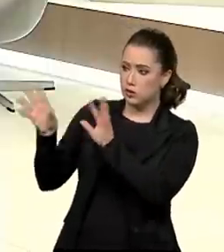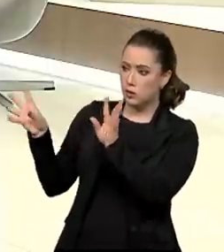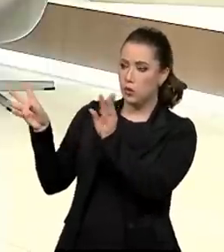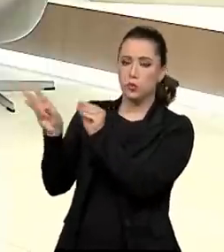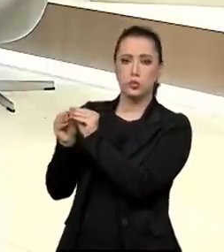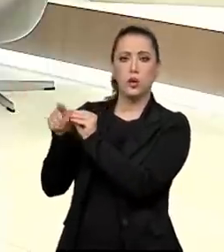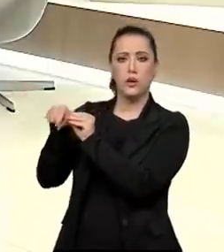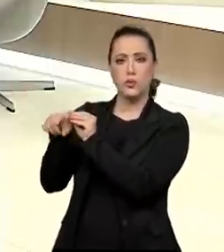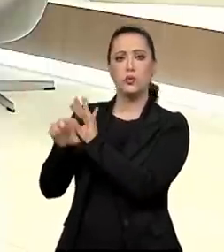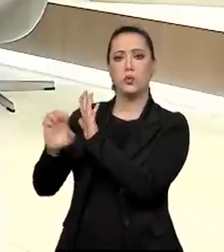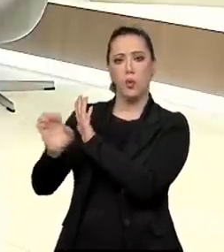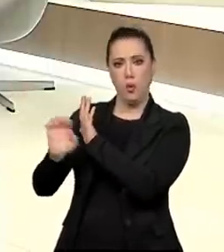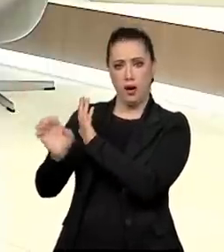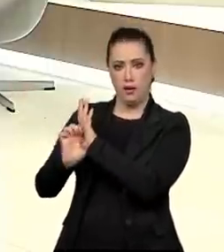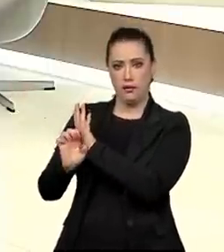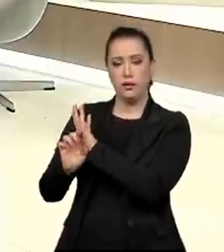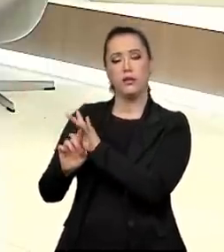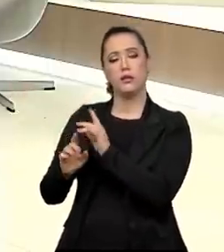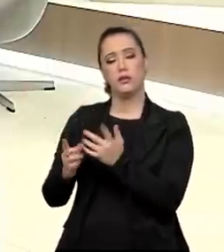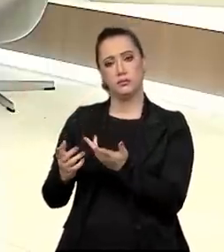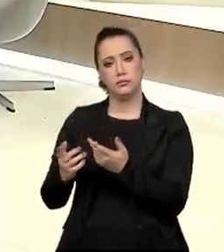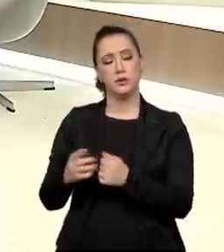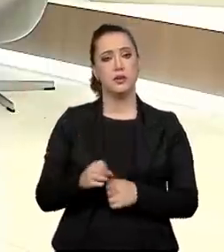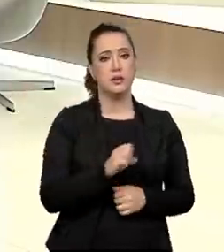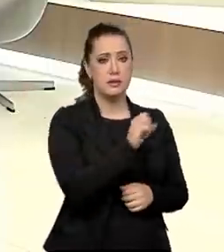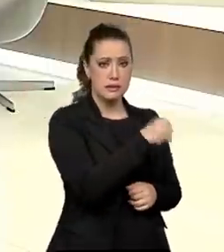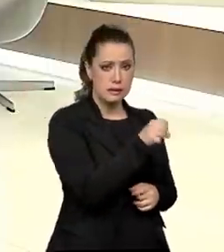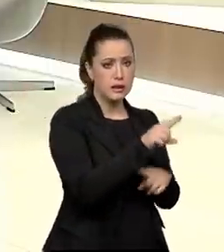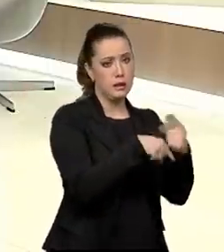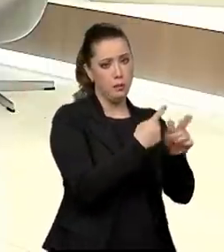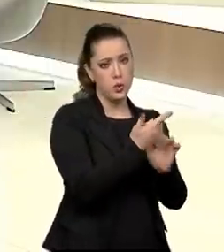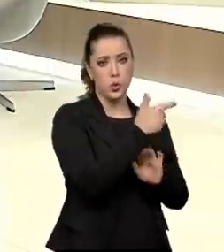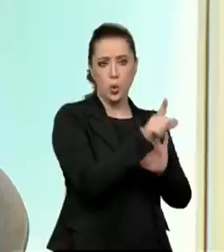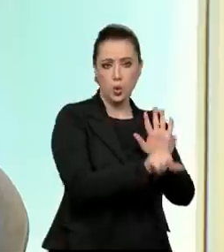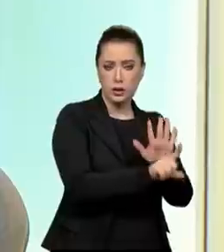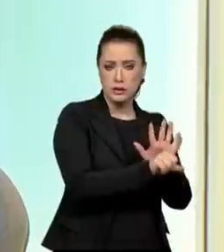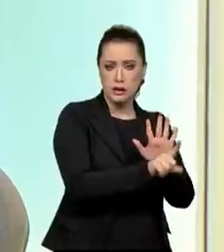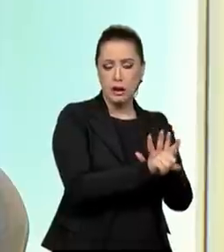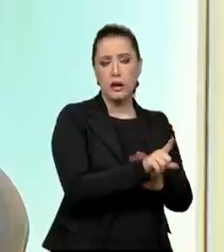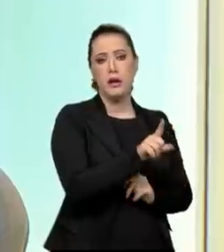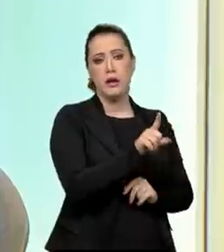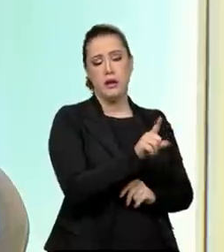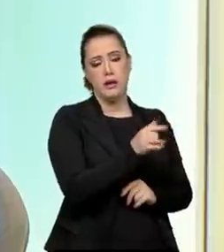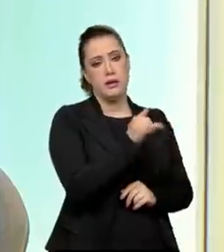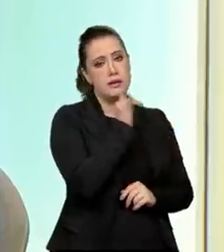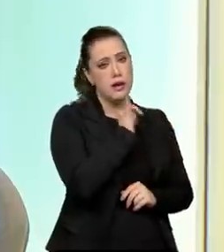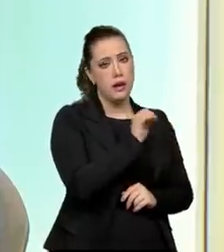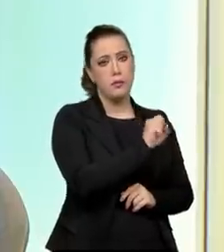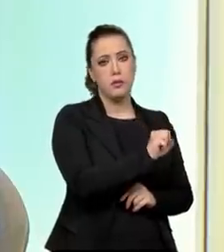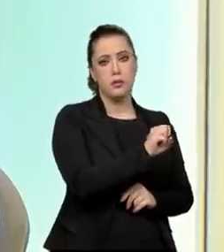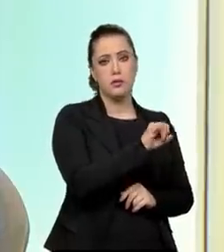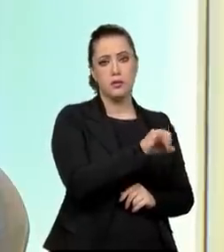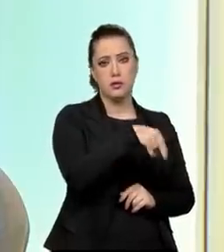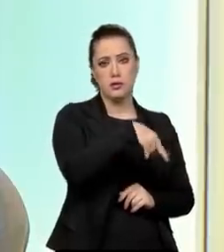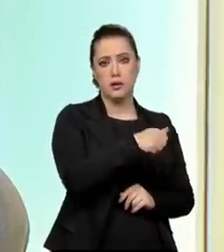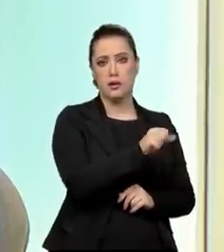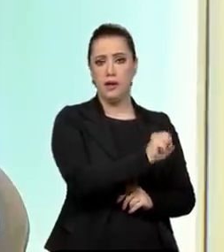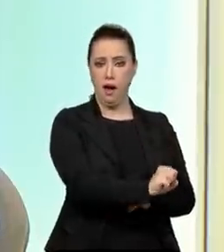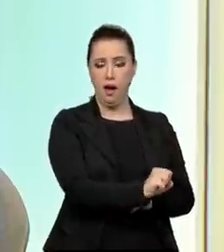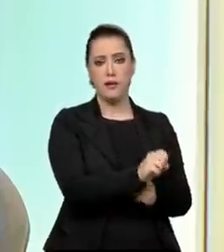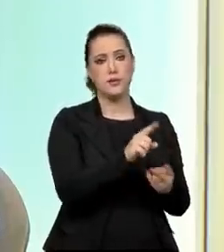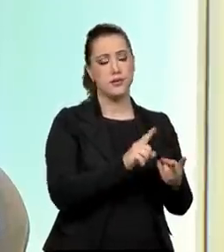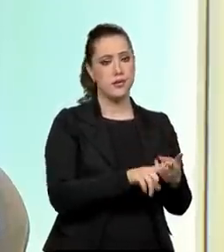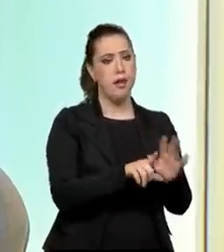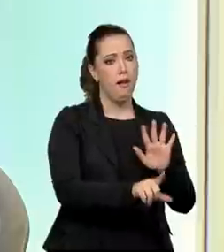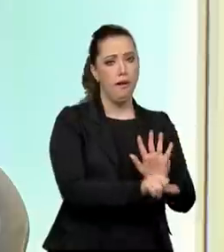várias leis que vieram depois. A gente vai ter depois o SINASE, a Lei do Menino Bernardo, que é contra o castigo físico,